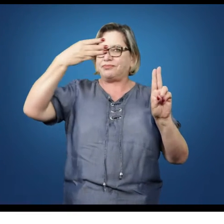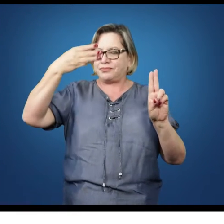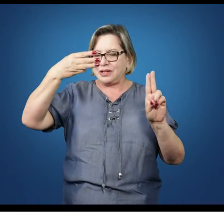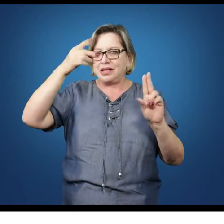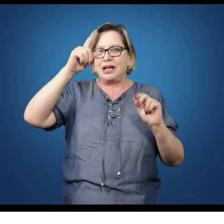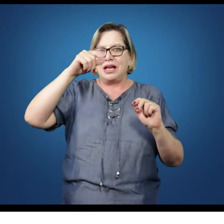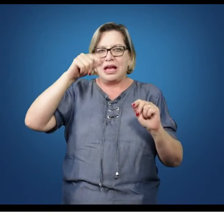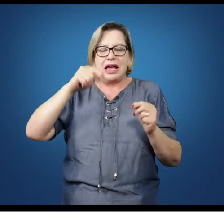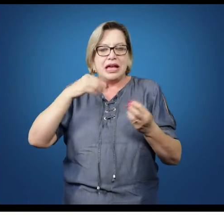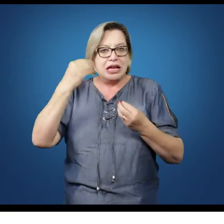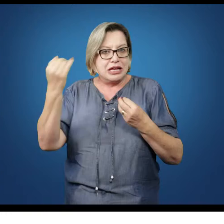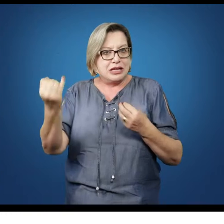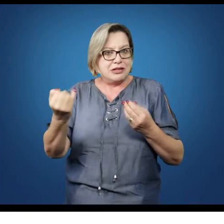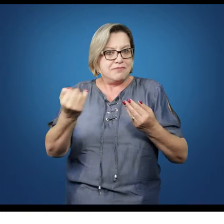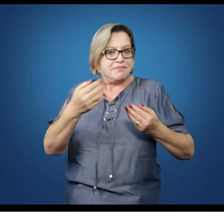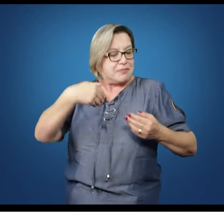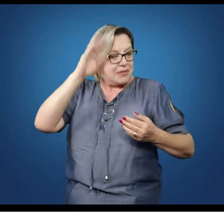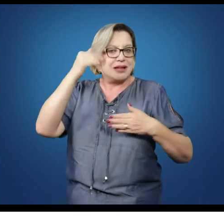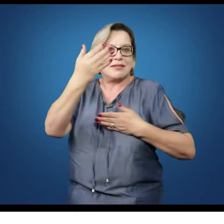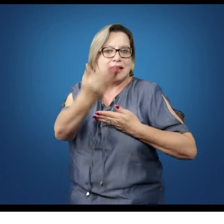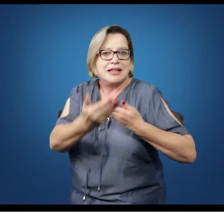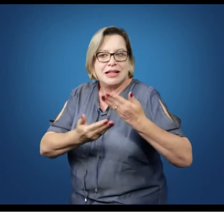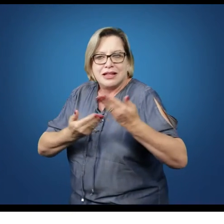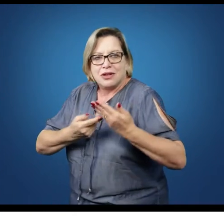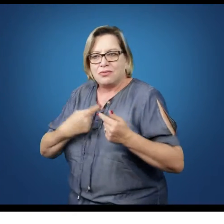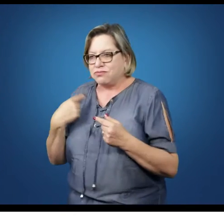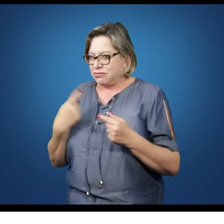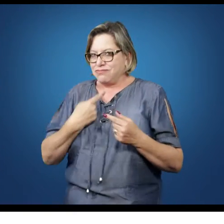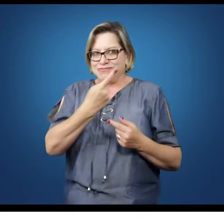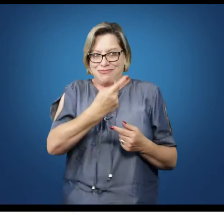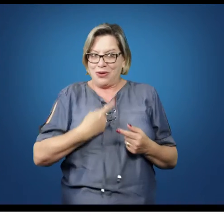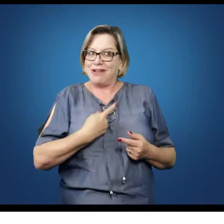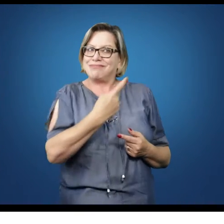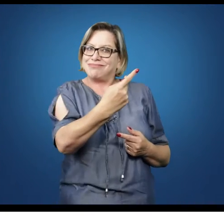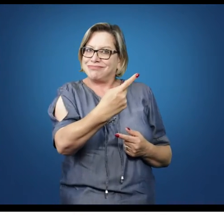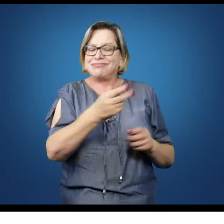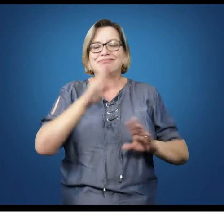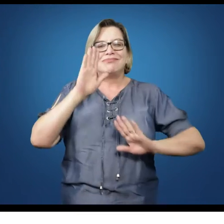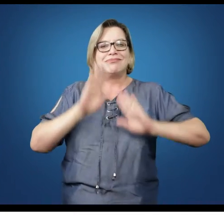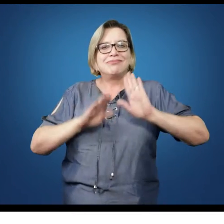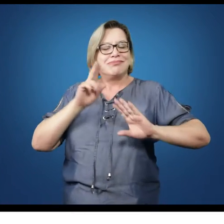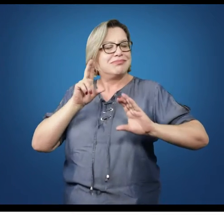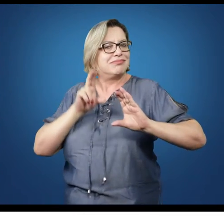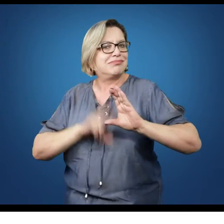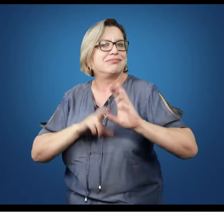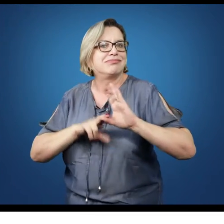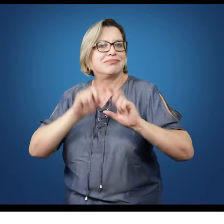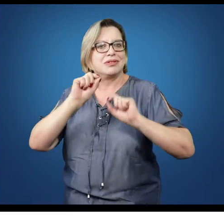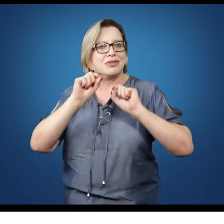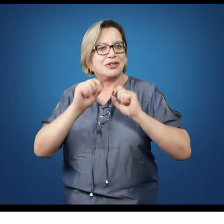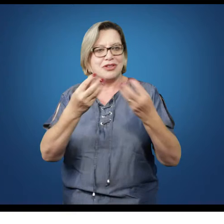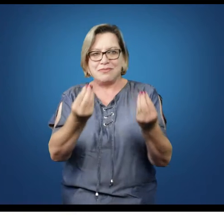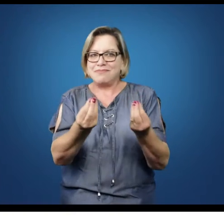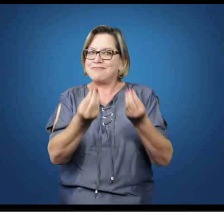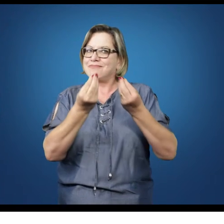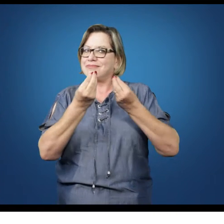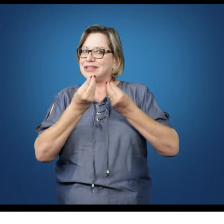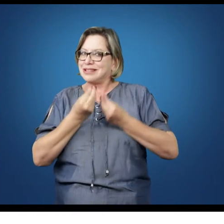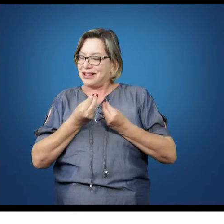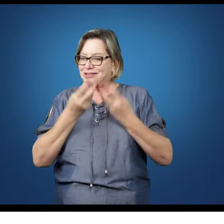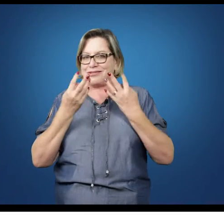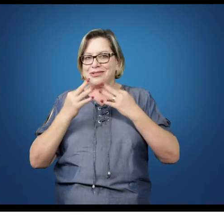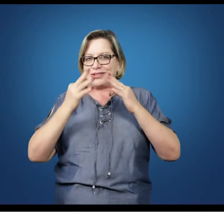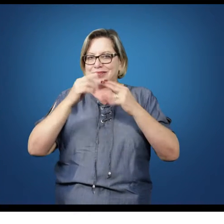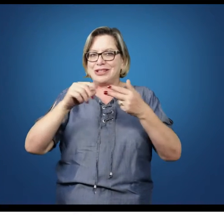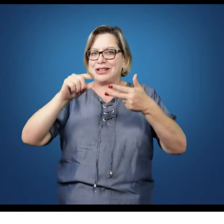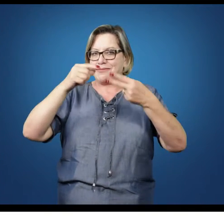unidade de maior interação entre nós. Por quê? Porque depende muito do que vocês trazem da parte teórica das